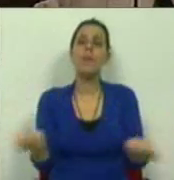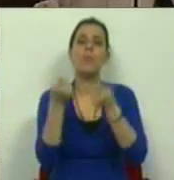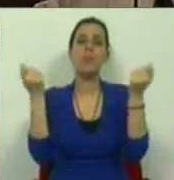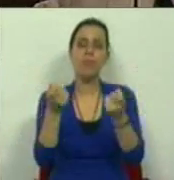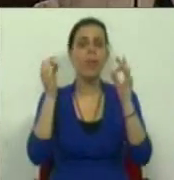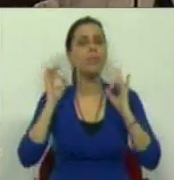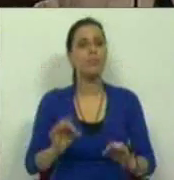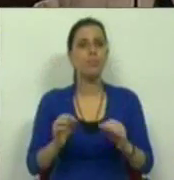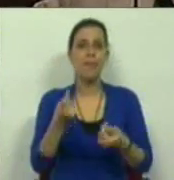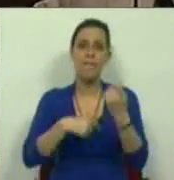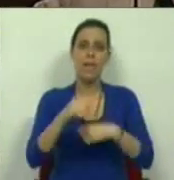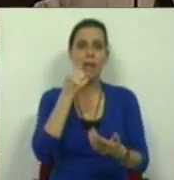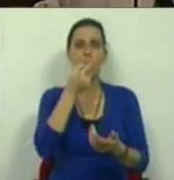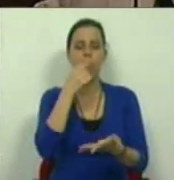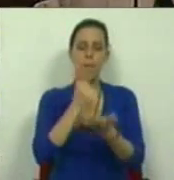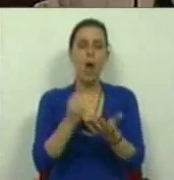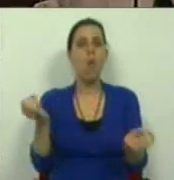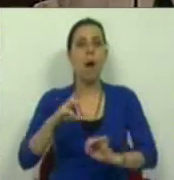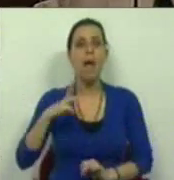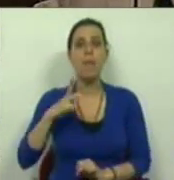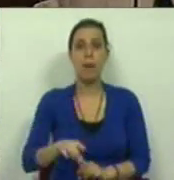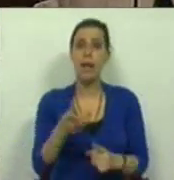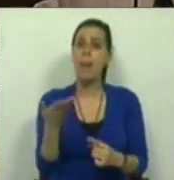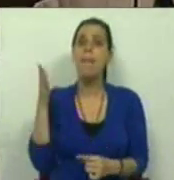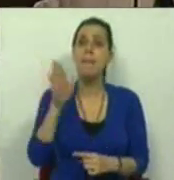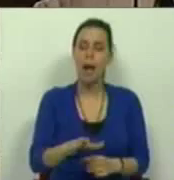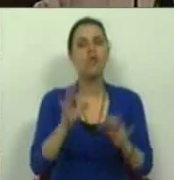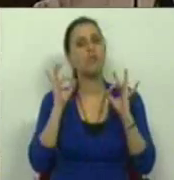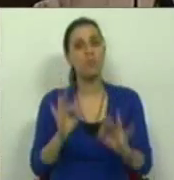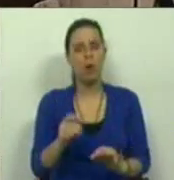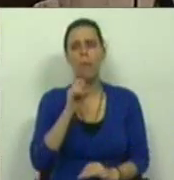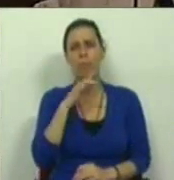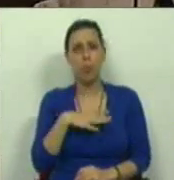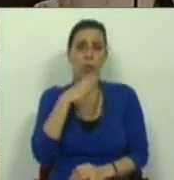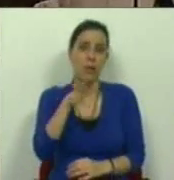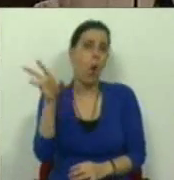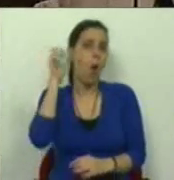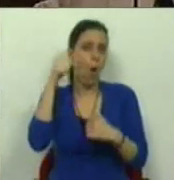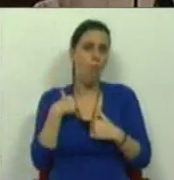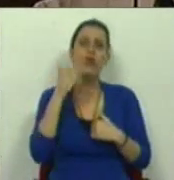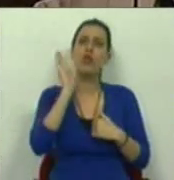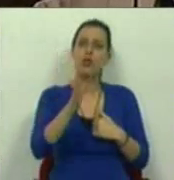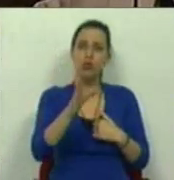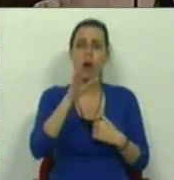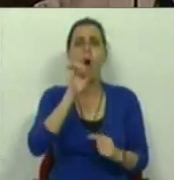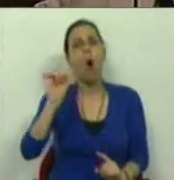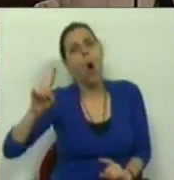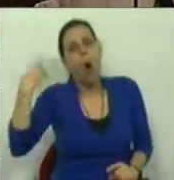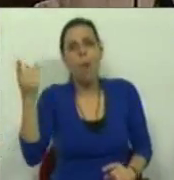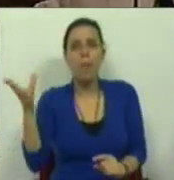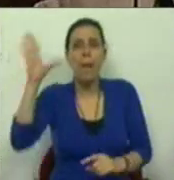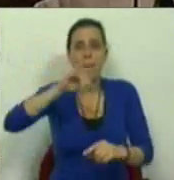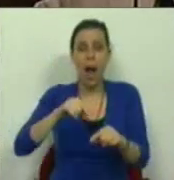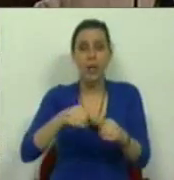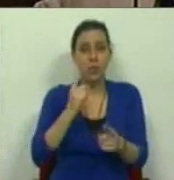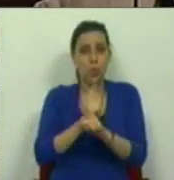significativamente a venda de genéricos em Portugal. Esse passo está dado. Eu posso lhe dizer, já me ouviu dizer isto, que se podia ter ido mais longe